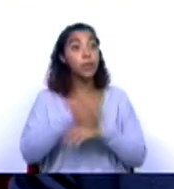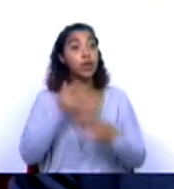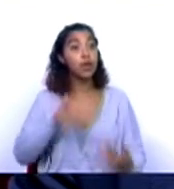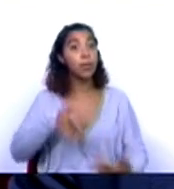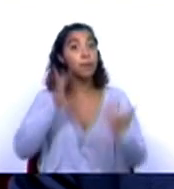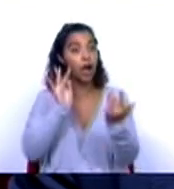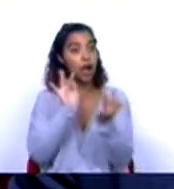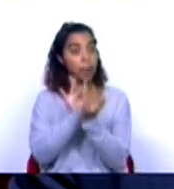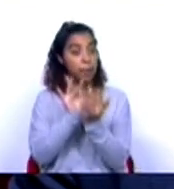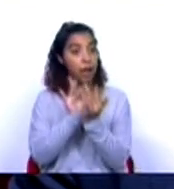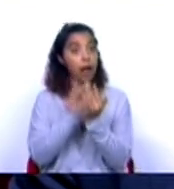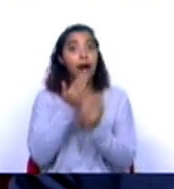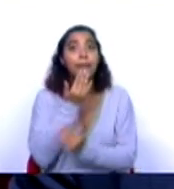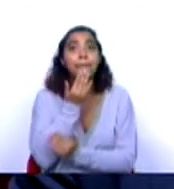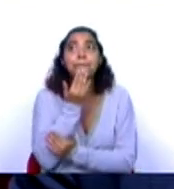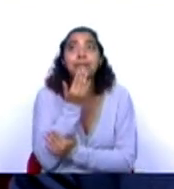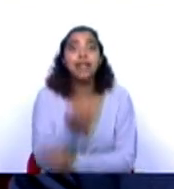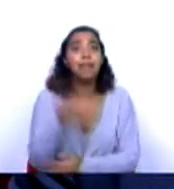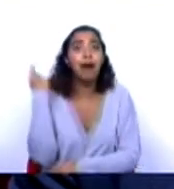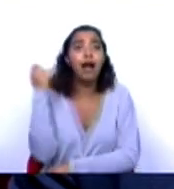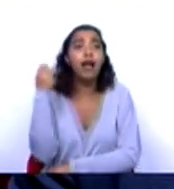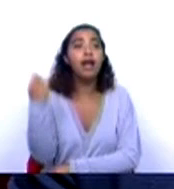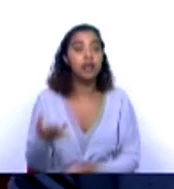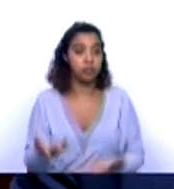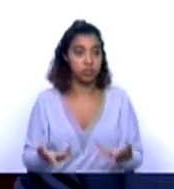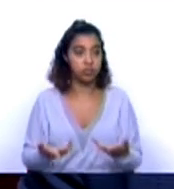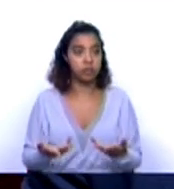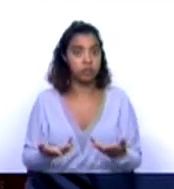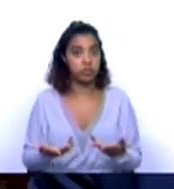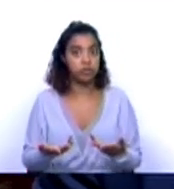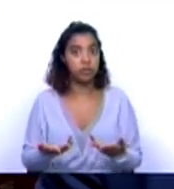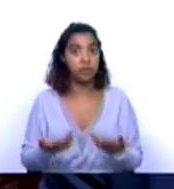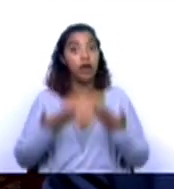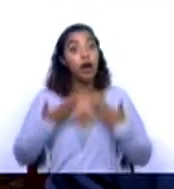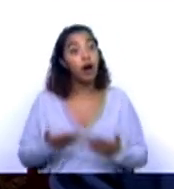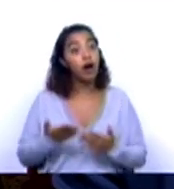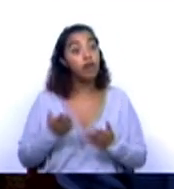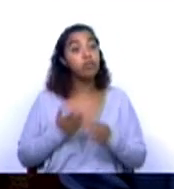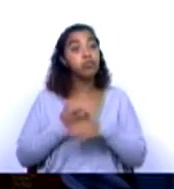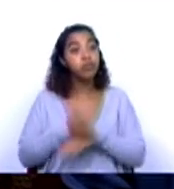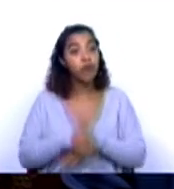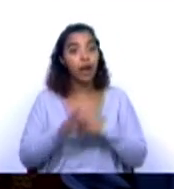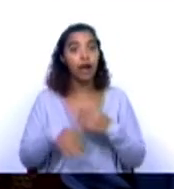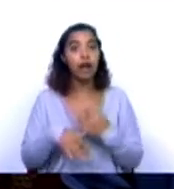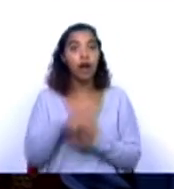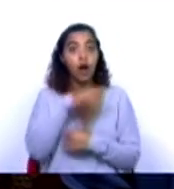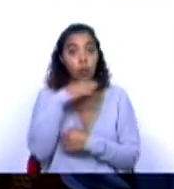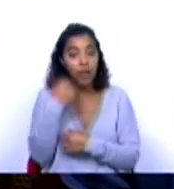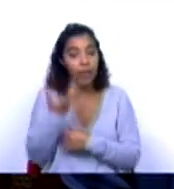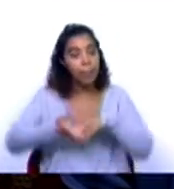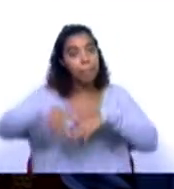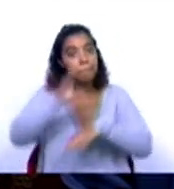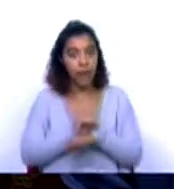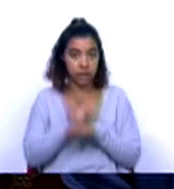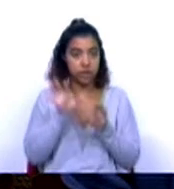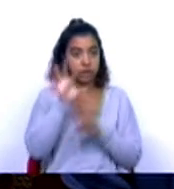anos a pedir que as pessoas fizessem essa utilização. Temos que continuar a qualificar as respostas a este nível.